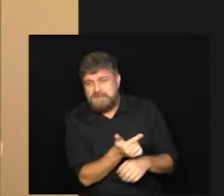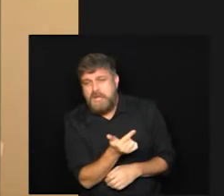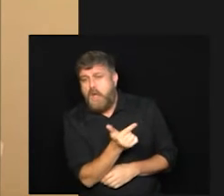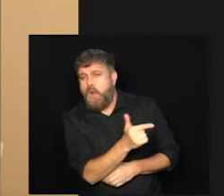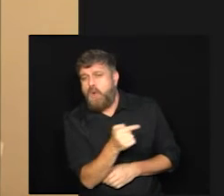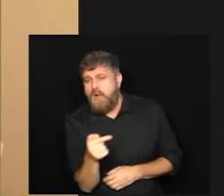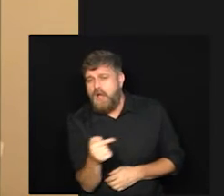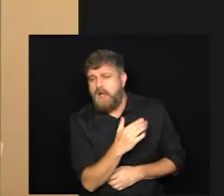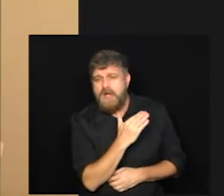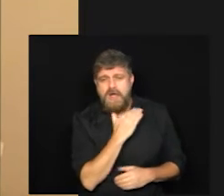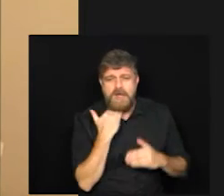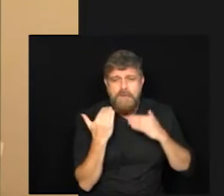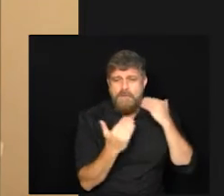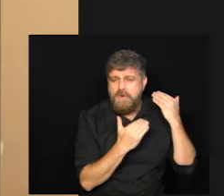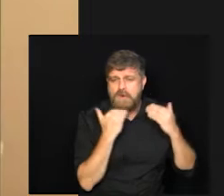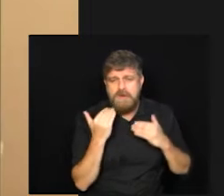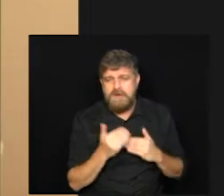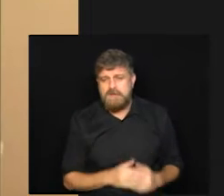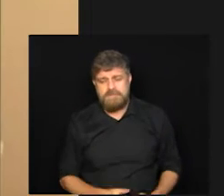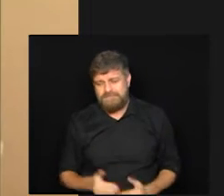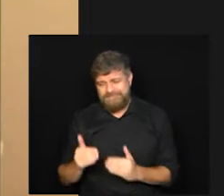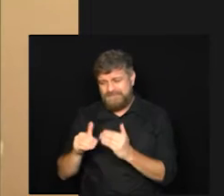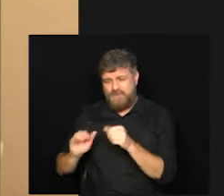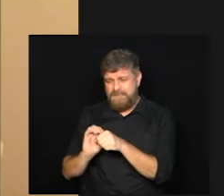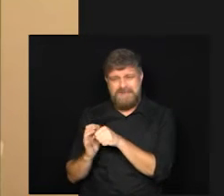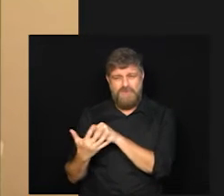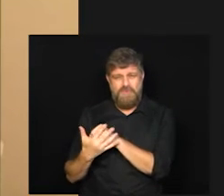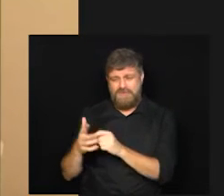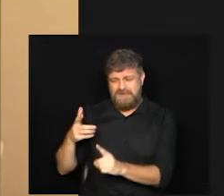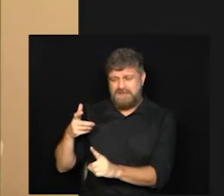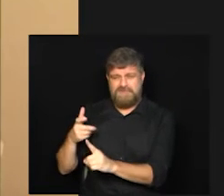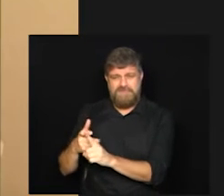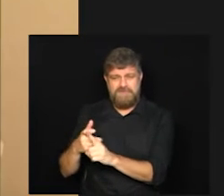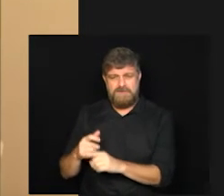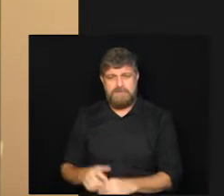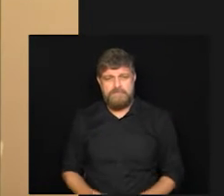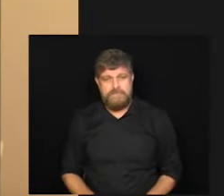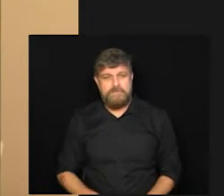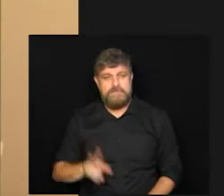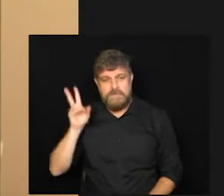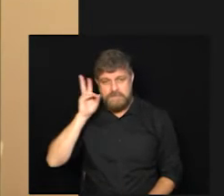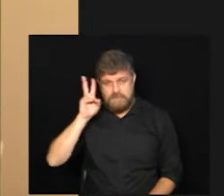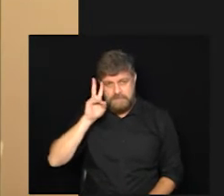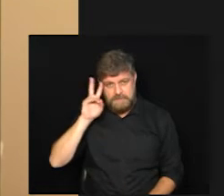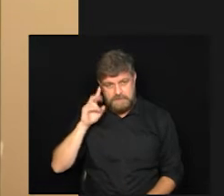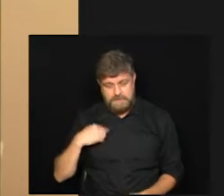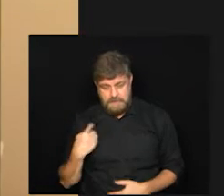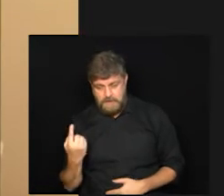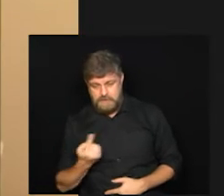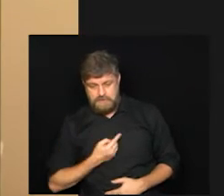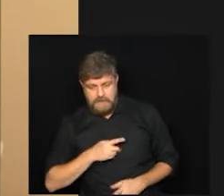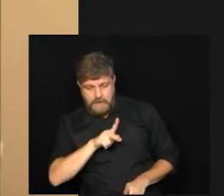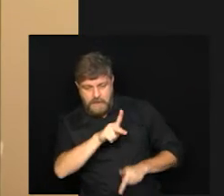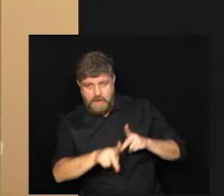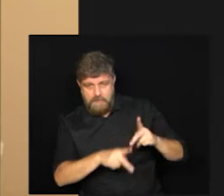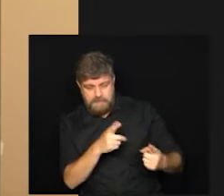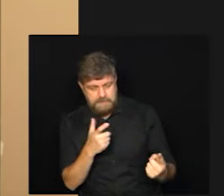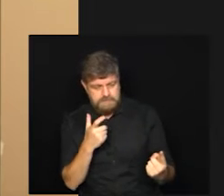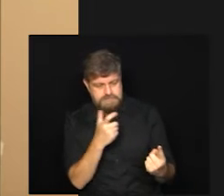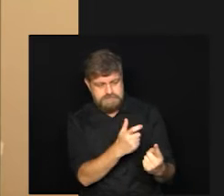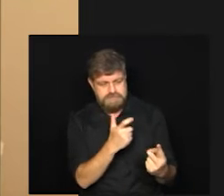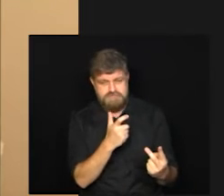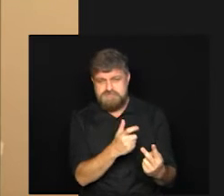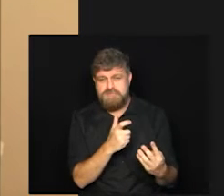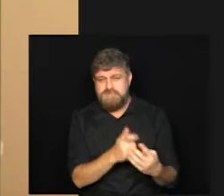esses óbitos foram por outras causas a gente tem que lembrar que o nosso público-alvo inicial de